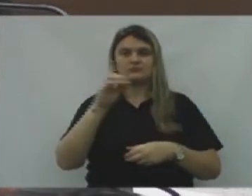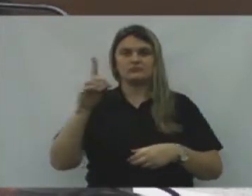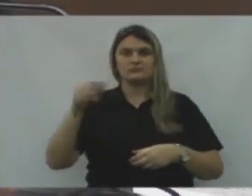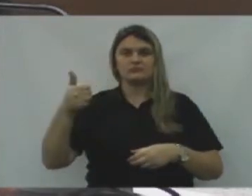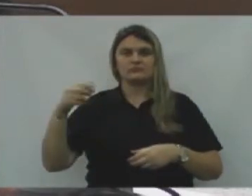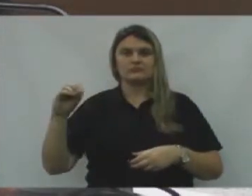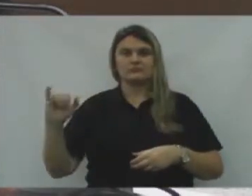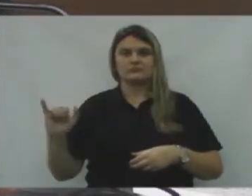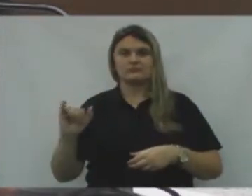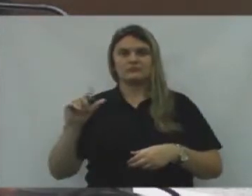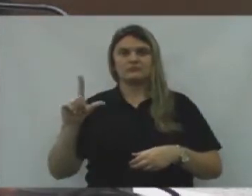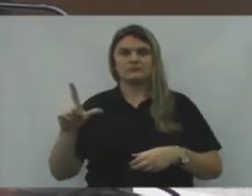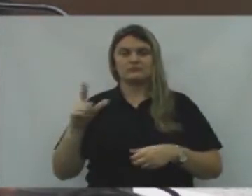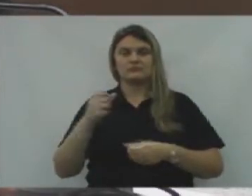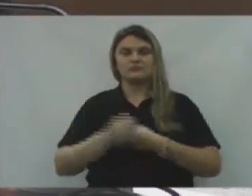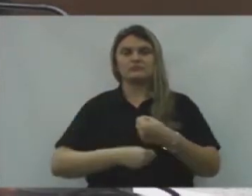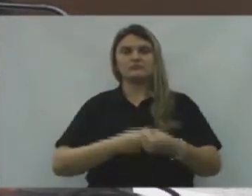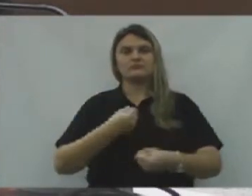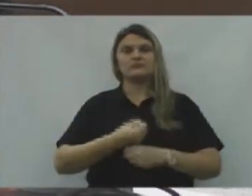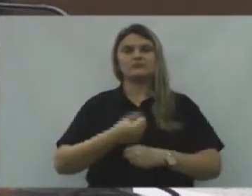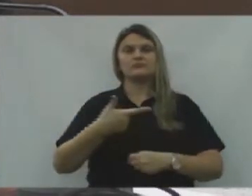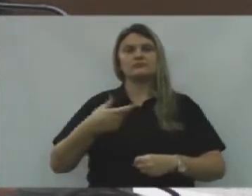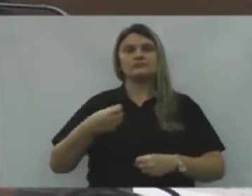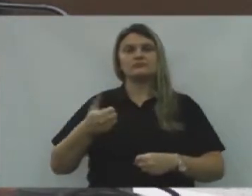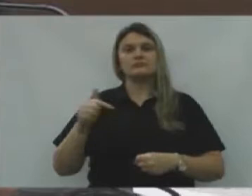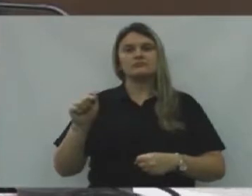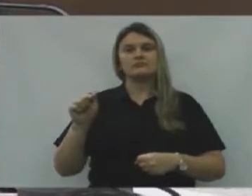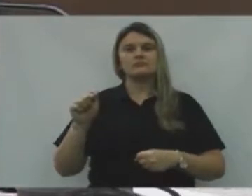10 de julho de 2017.